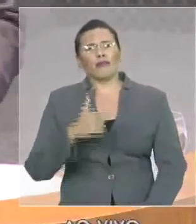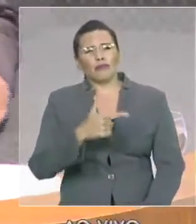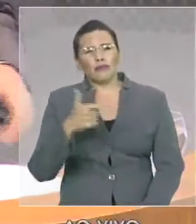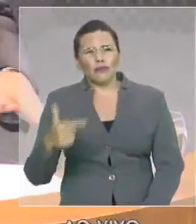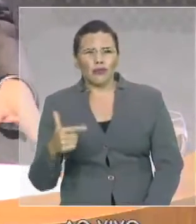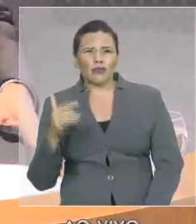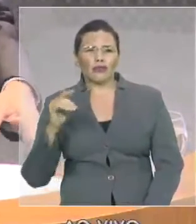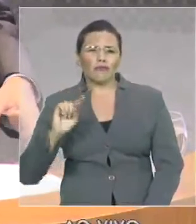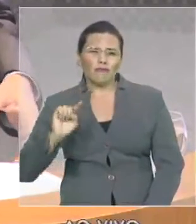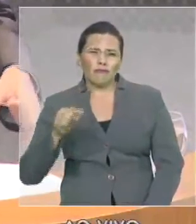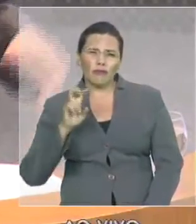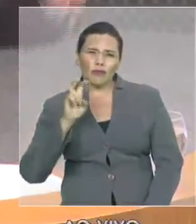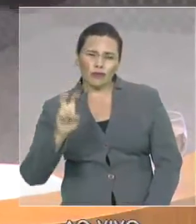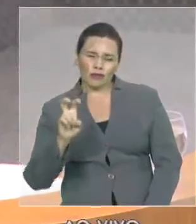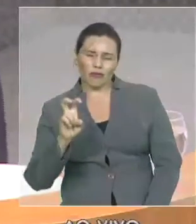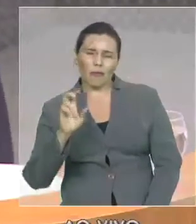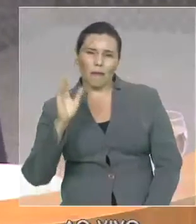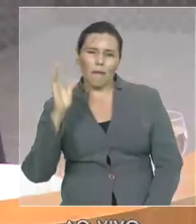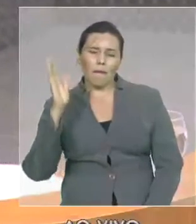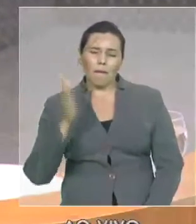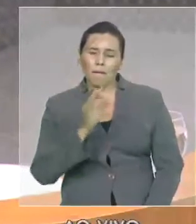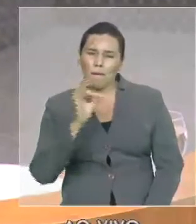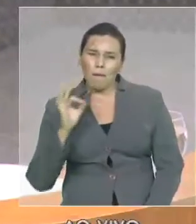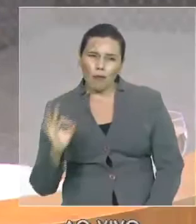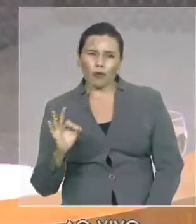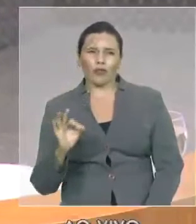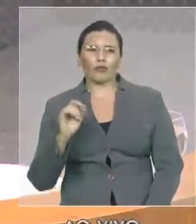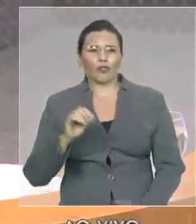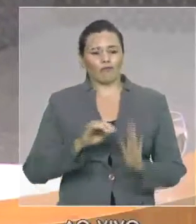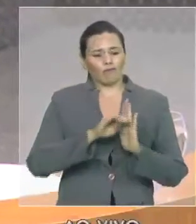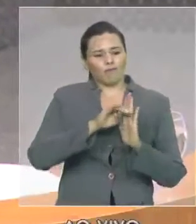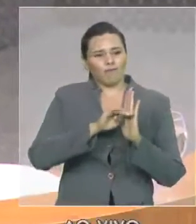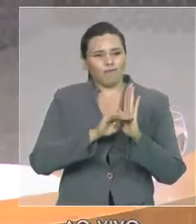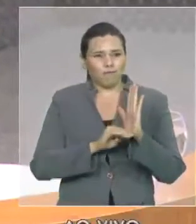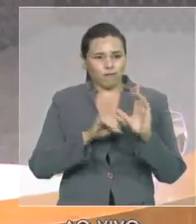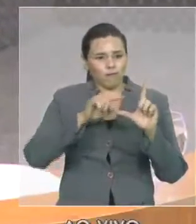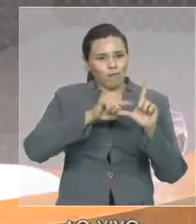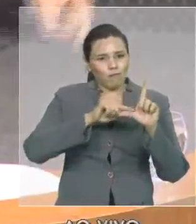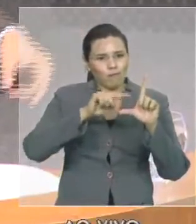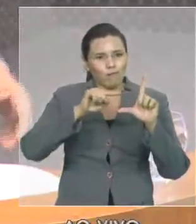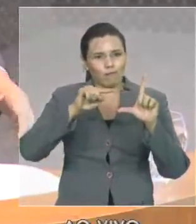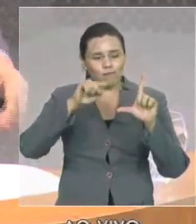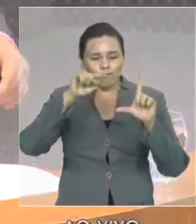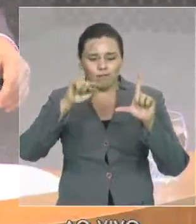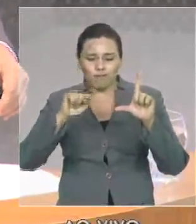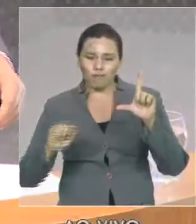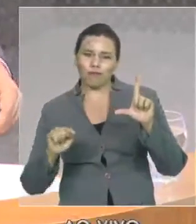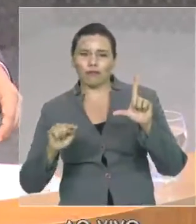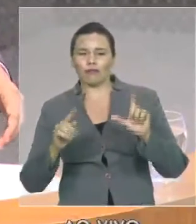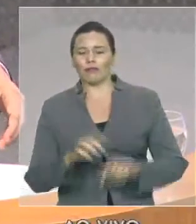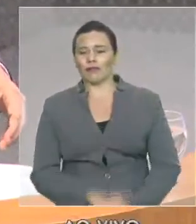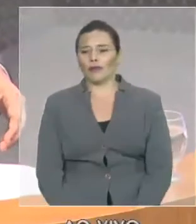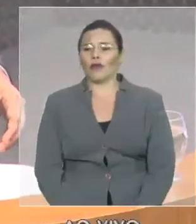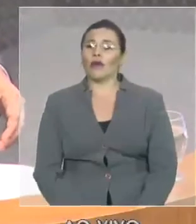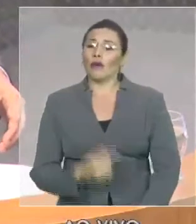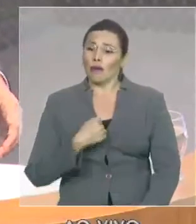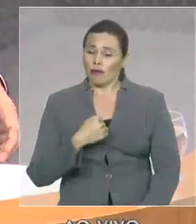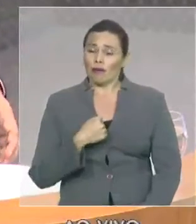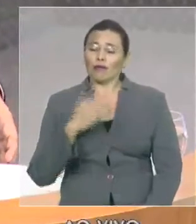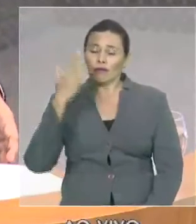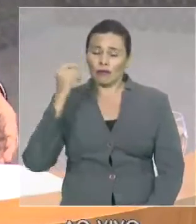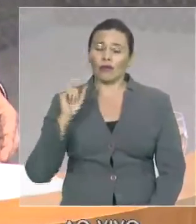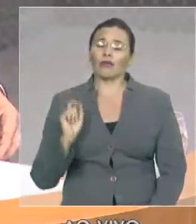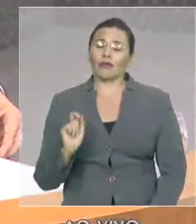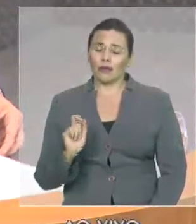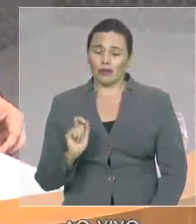redução de indenizações por morte e nós atribuímos em larga medida ao investimento feito para operações lei